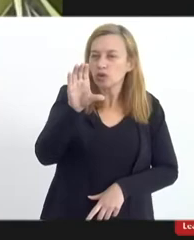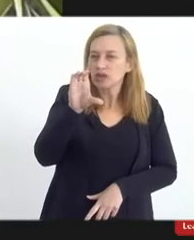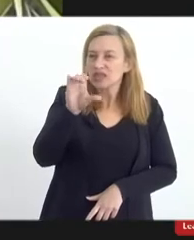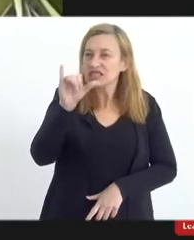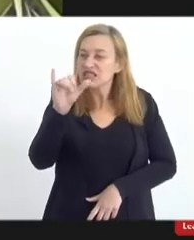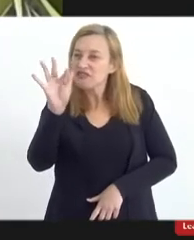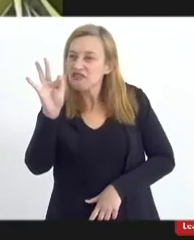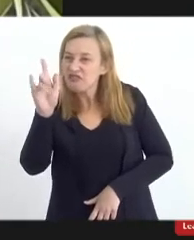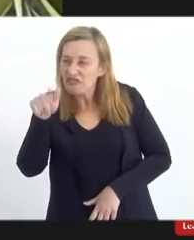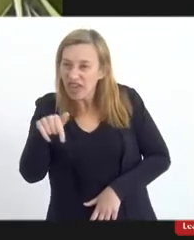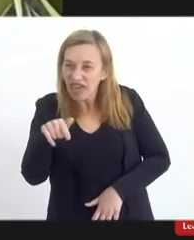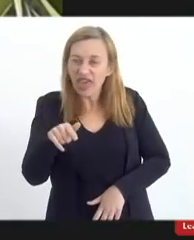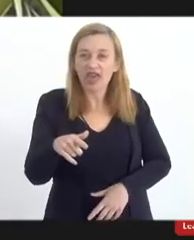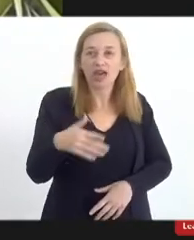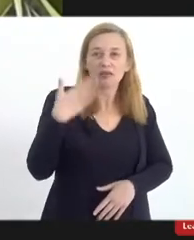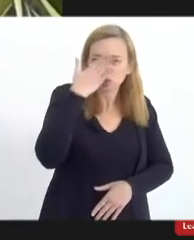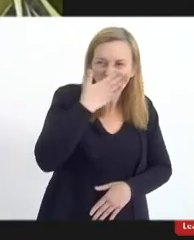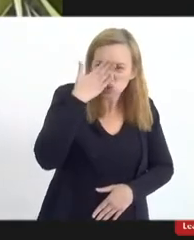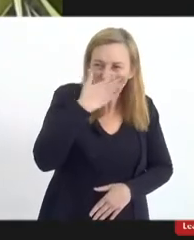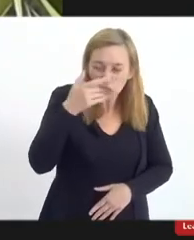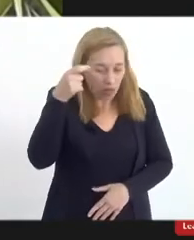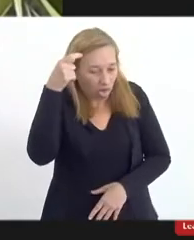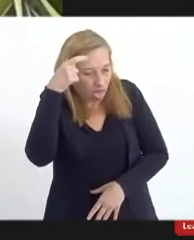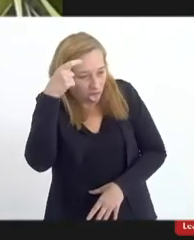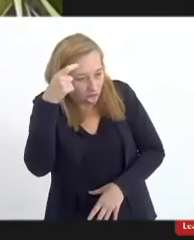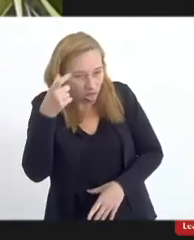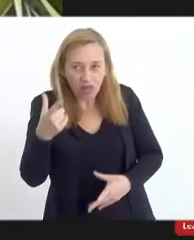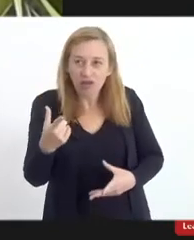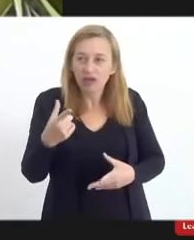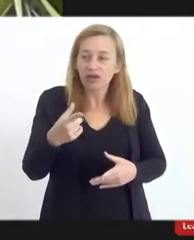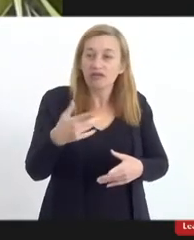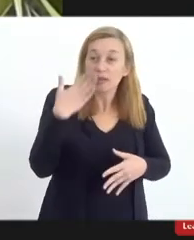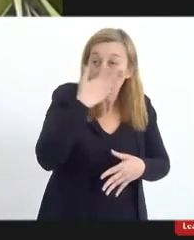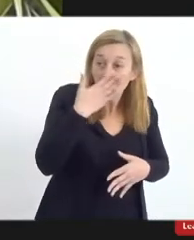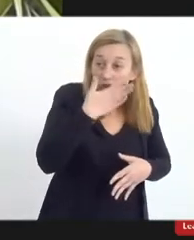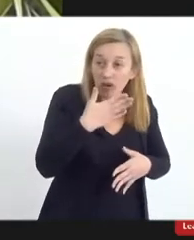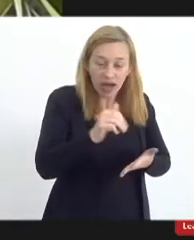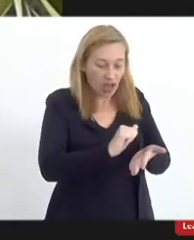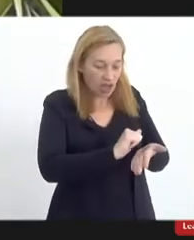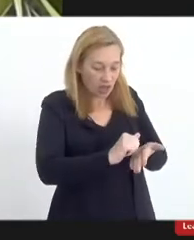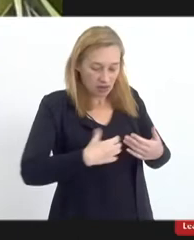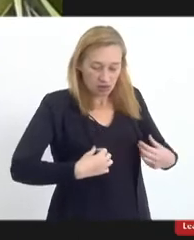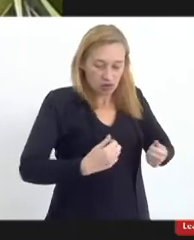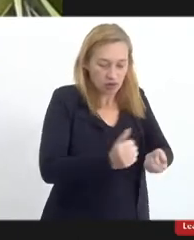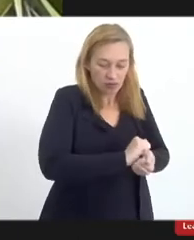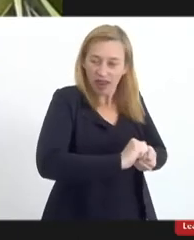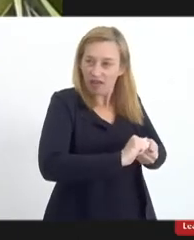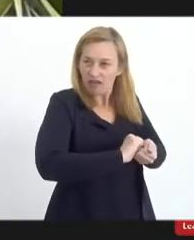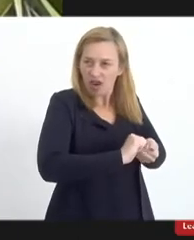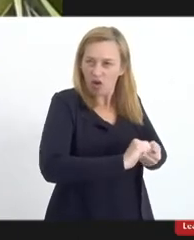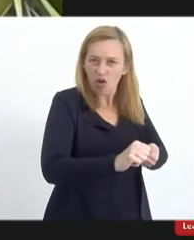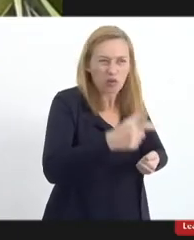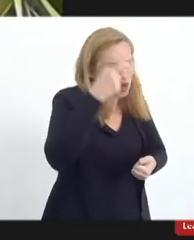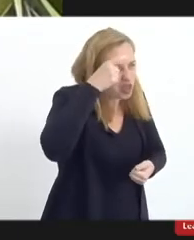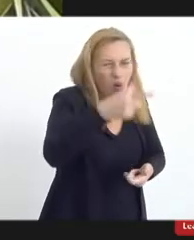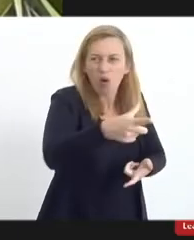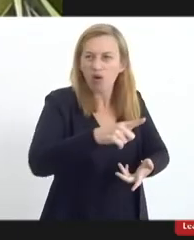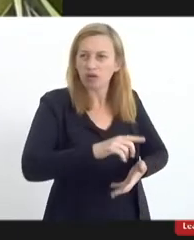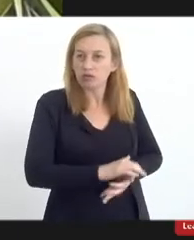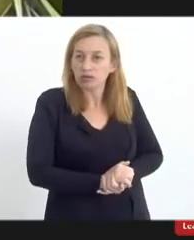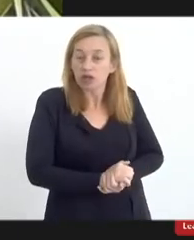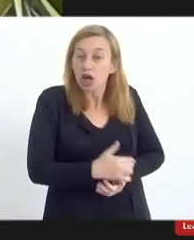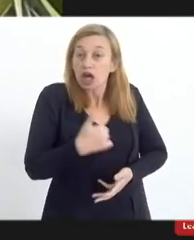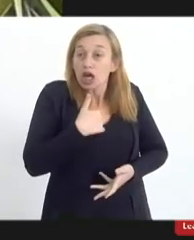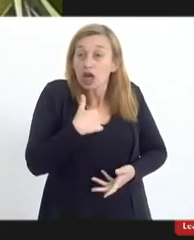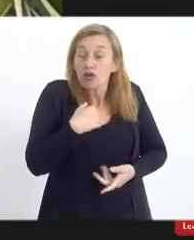prostituta de Satã, vai procurar um tanque para lavar roupa demoníaca, e eu